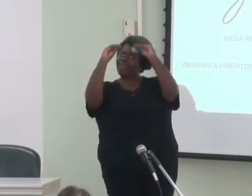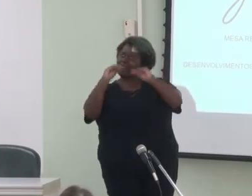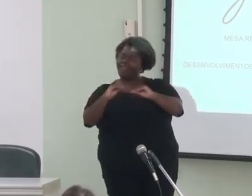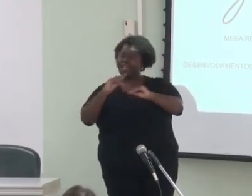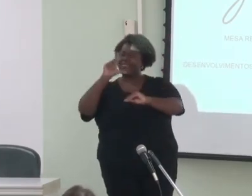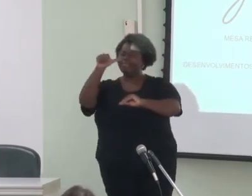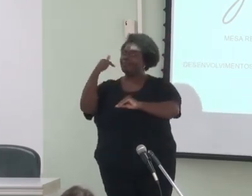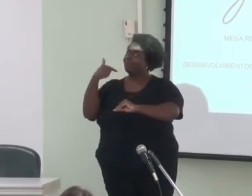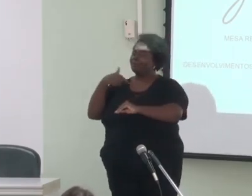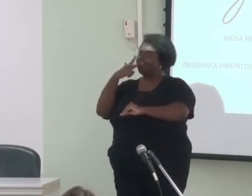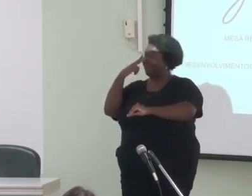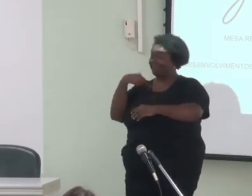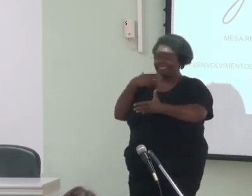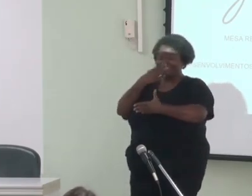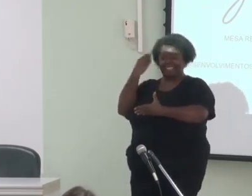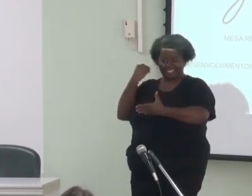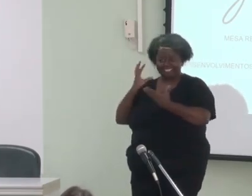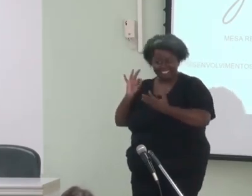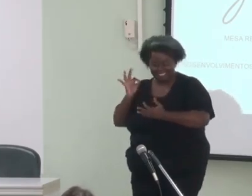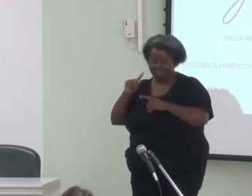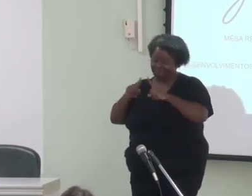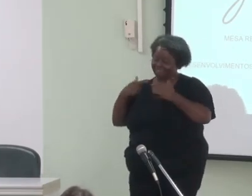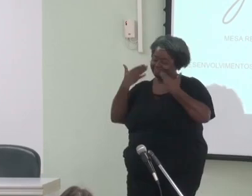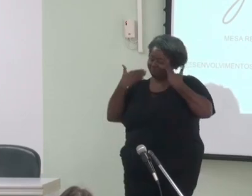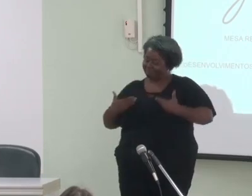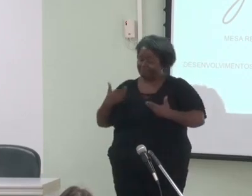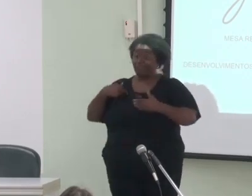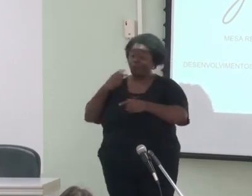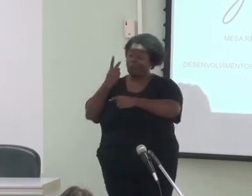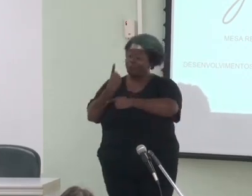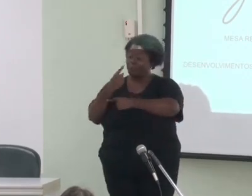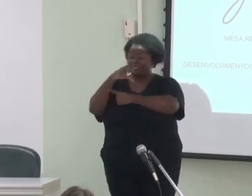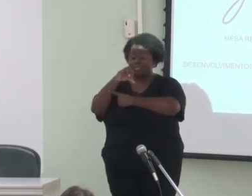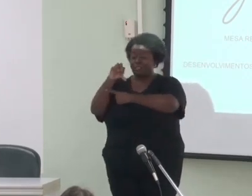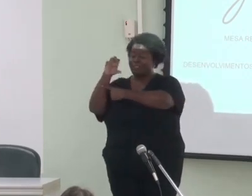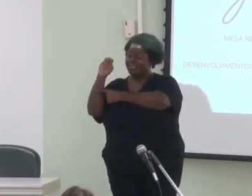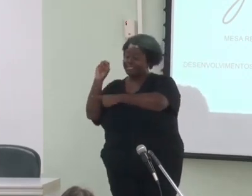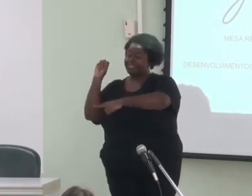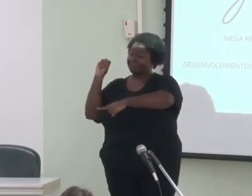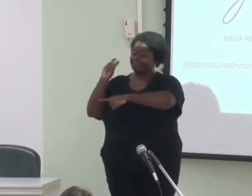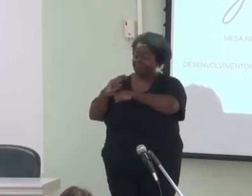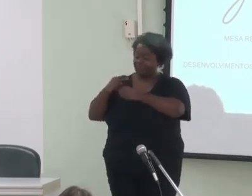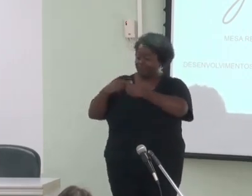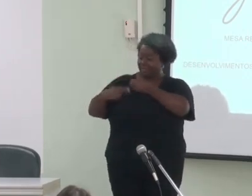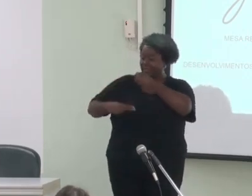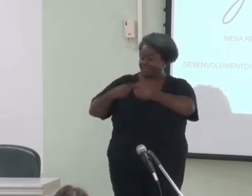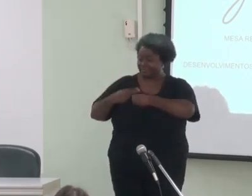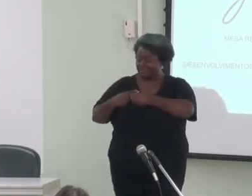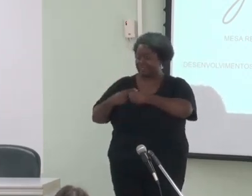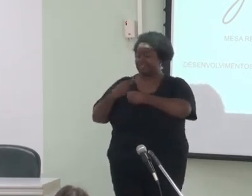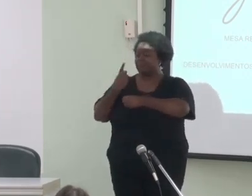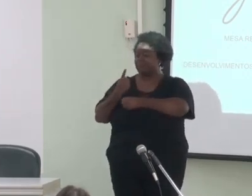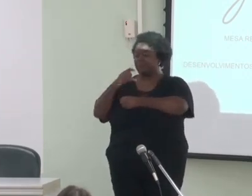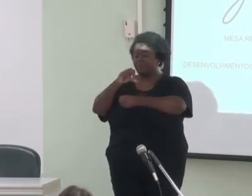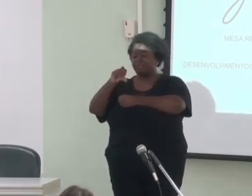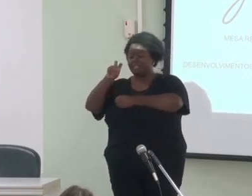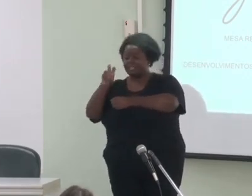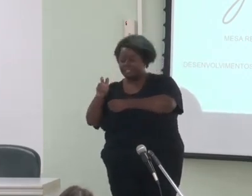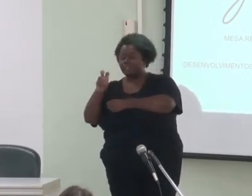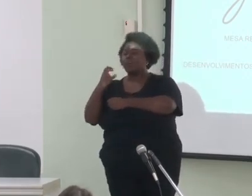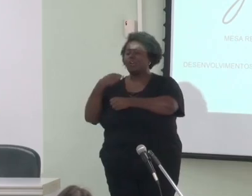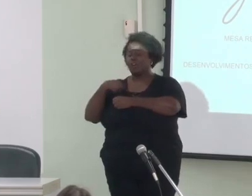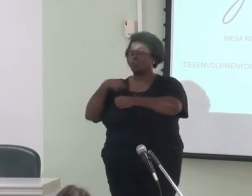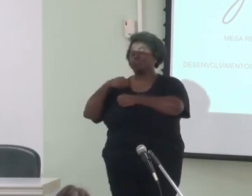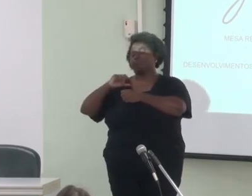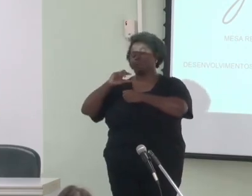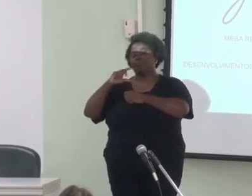que eu trabalho na Unesp de Rio Preto desde 1990. 1995 foi o ano em eu virei doutora, por isso mudei de categoria. Então, o